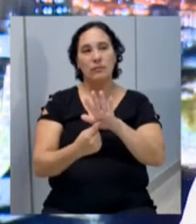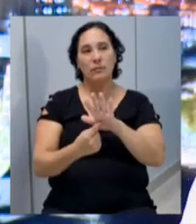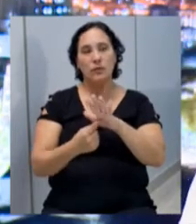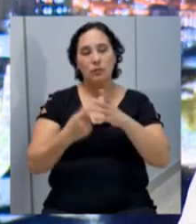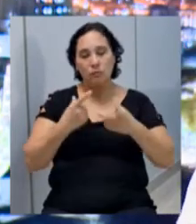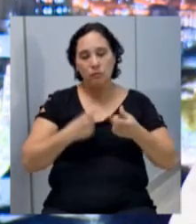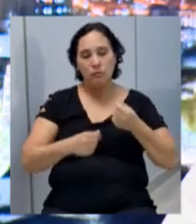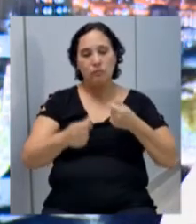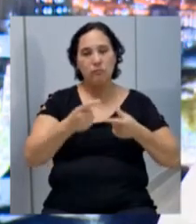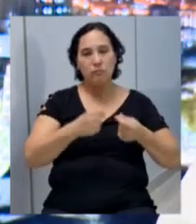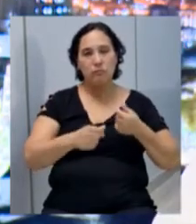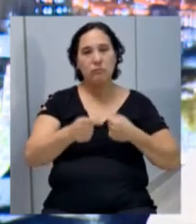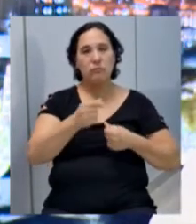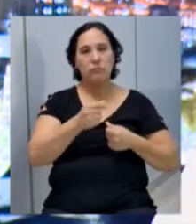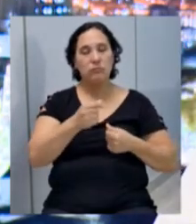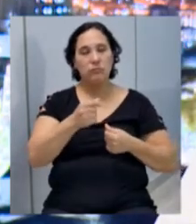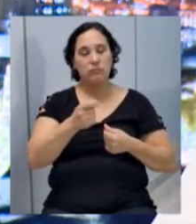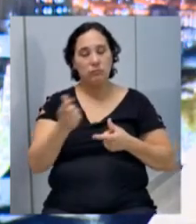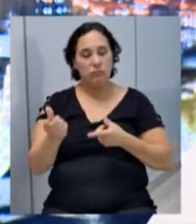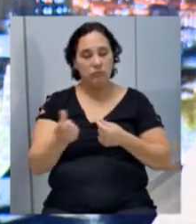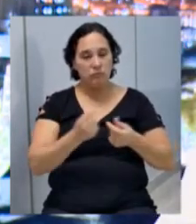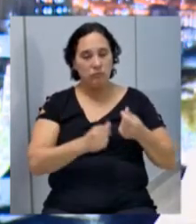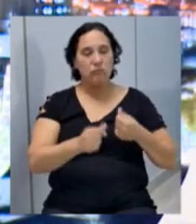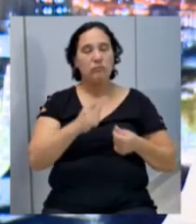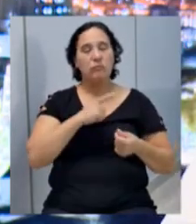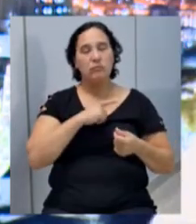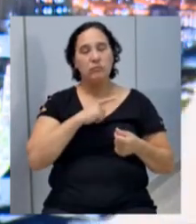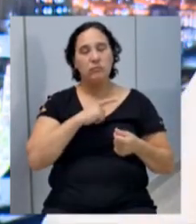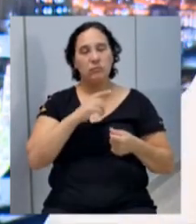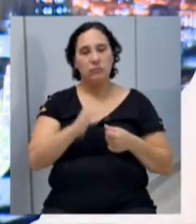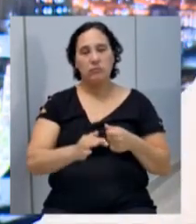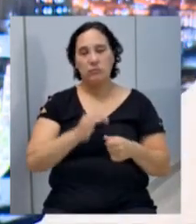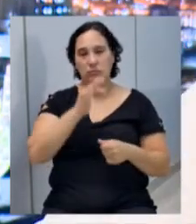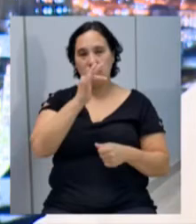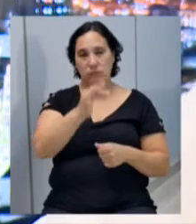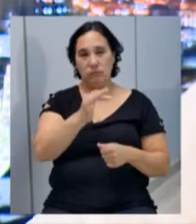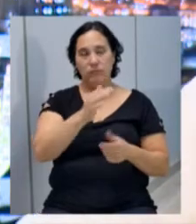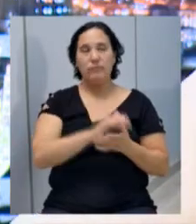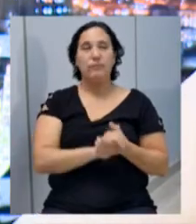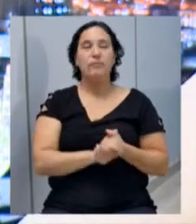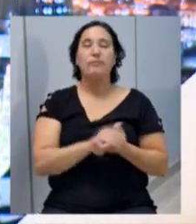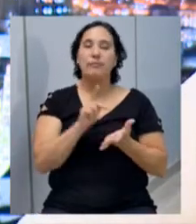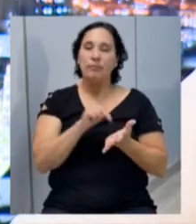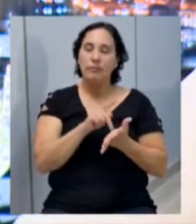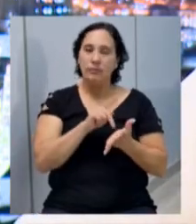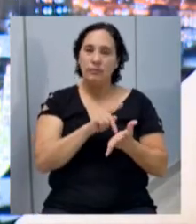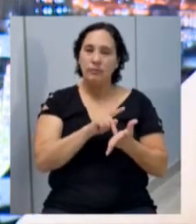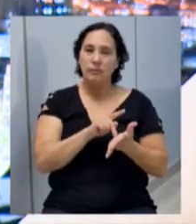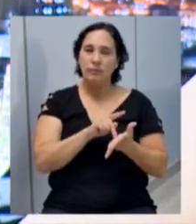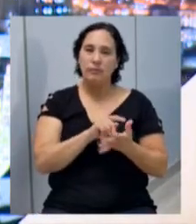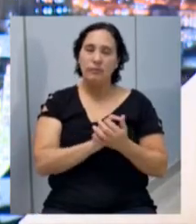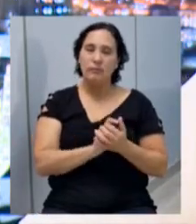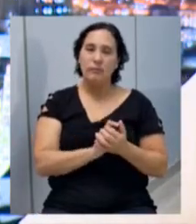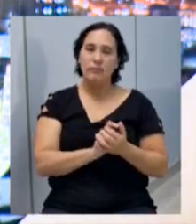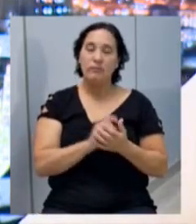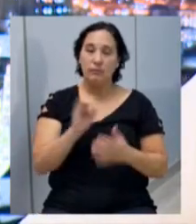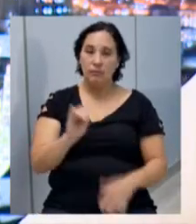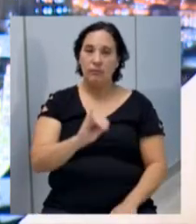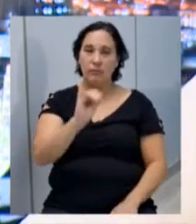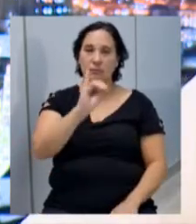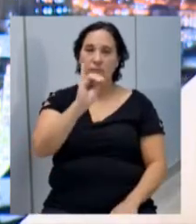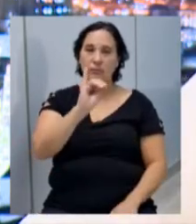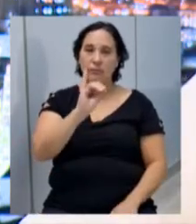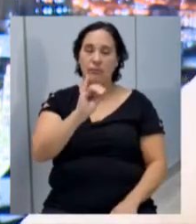o investimento, todos os recursos que nós teremos para o próximo ano. Com certeza, é importante